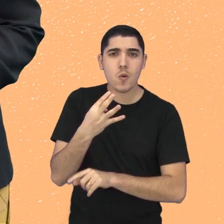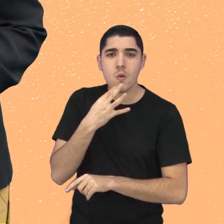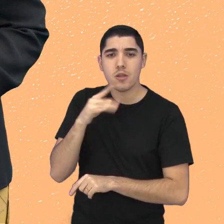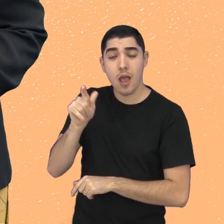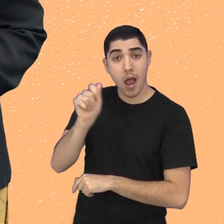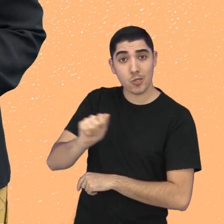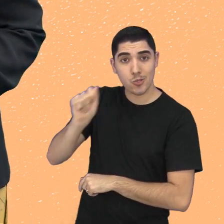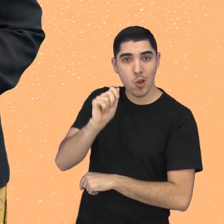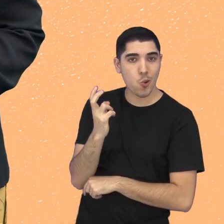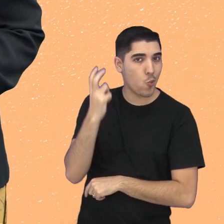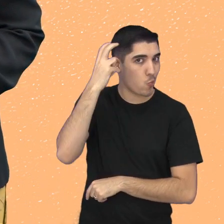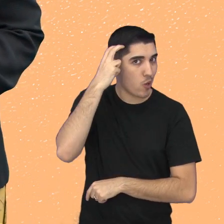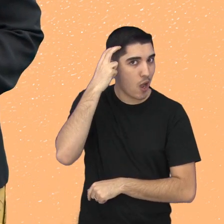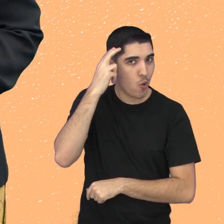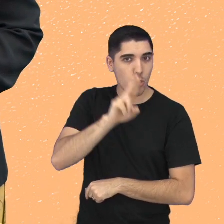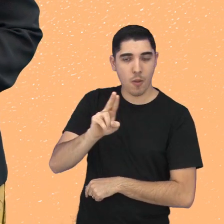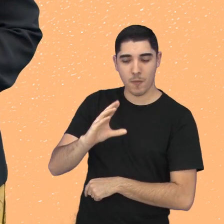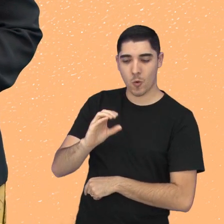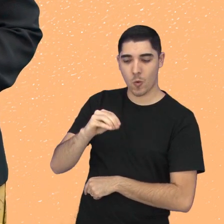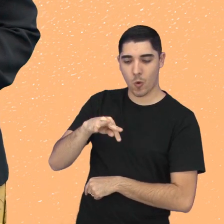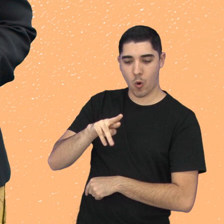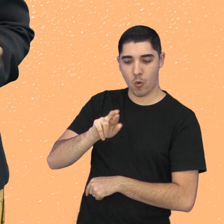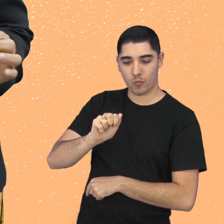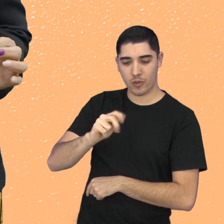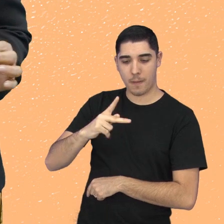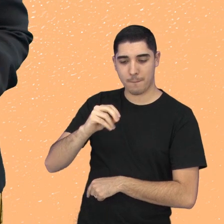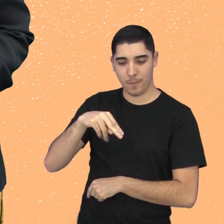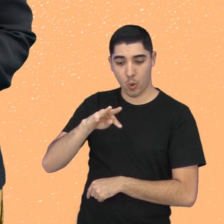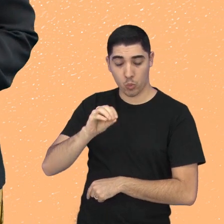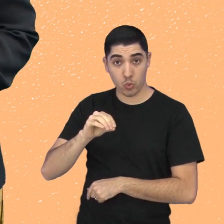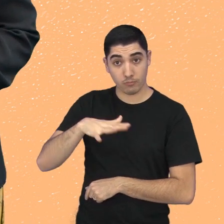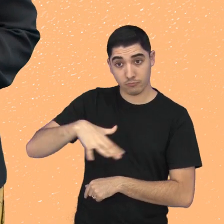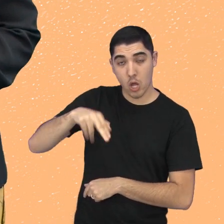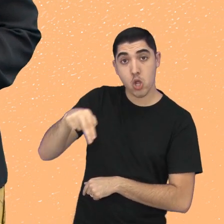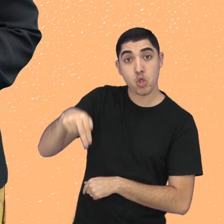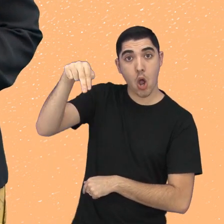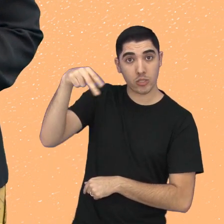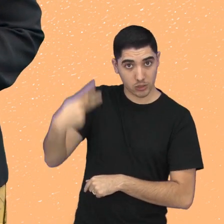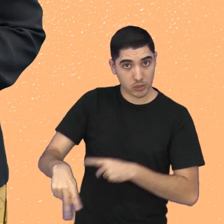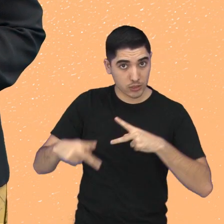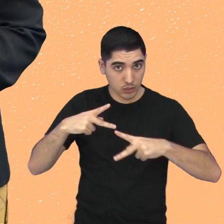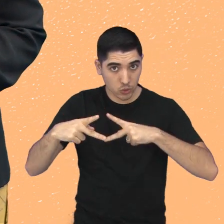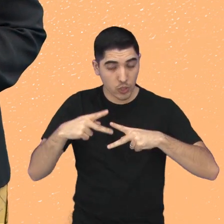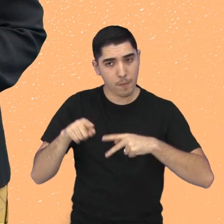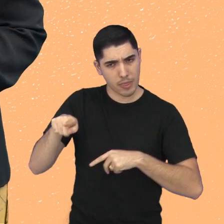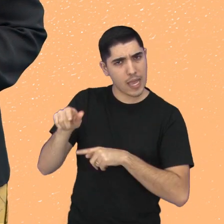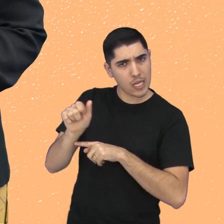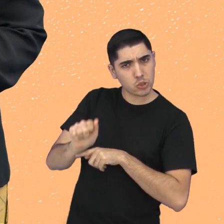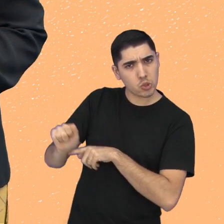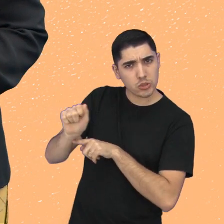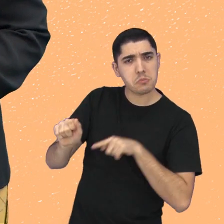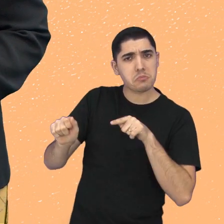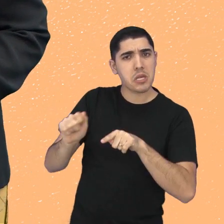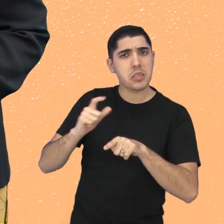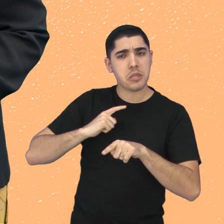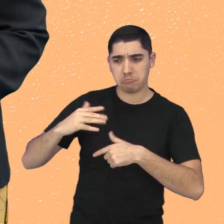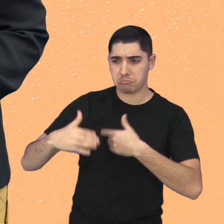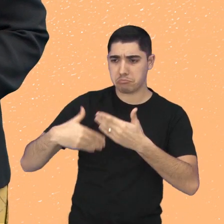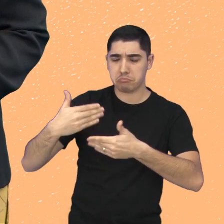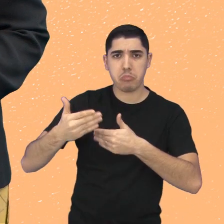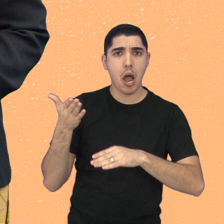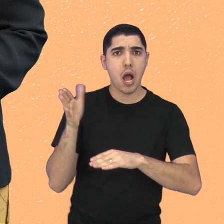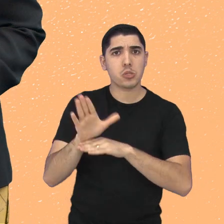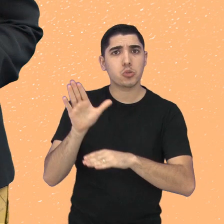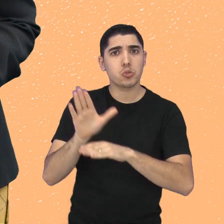Associação Cultural Contraponto, sediada na Zona Norte de São José dos Campos. A associação vem contribuindo ao